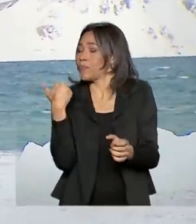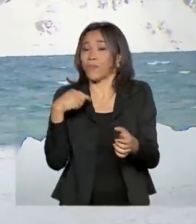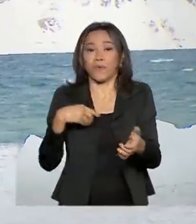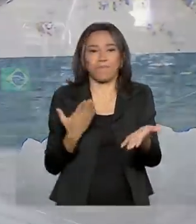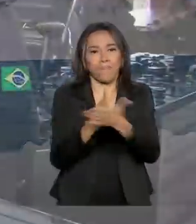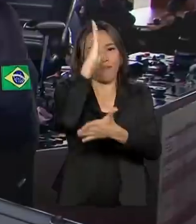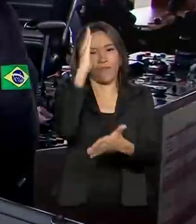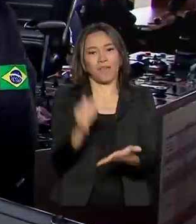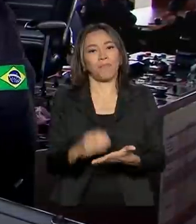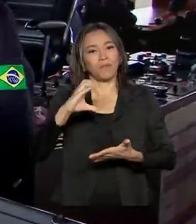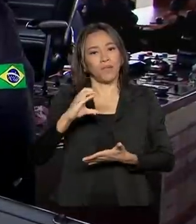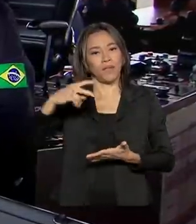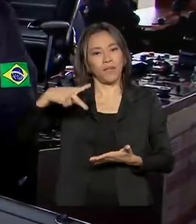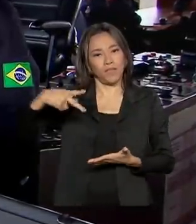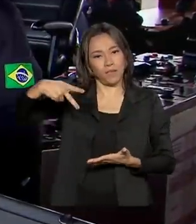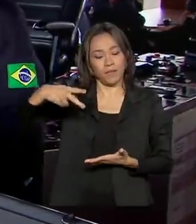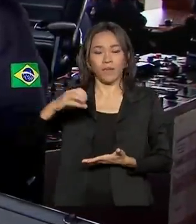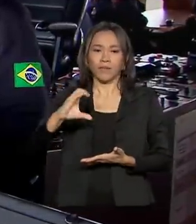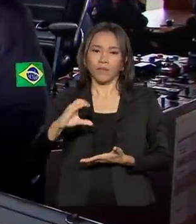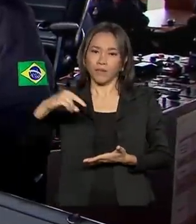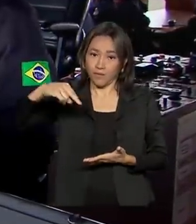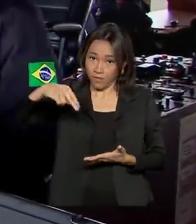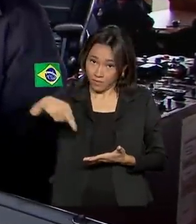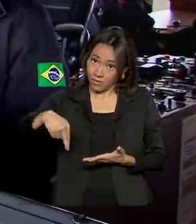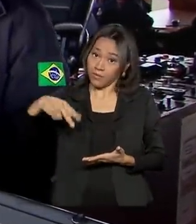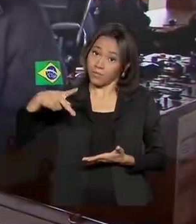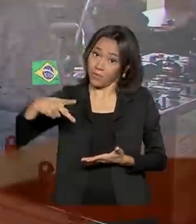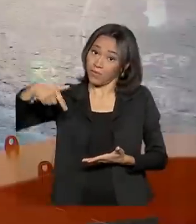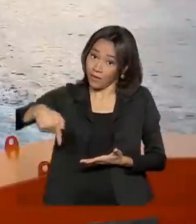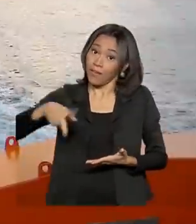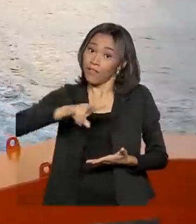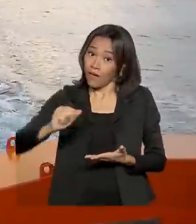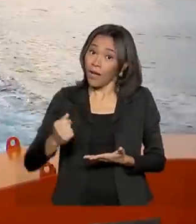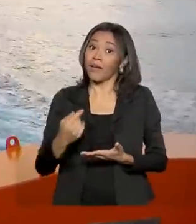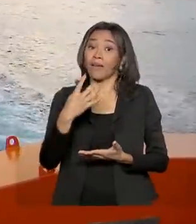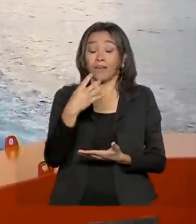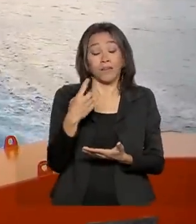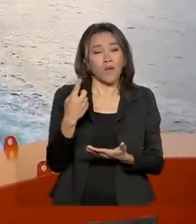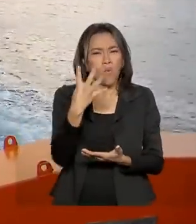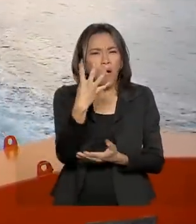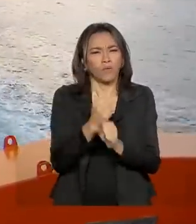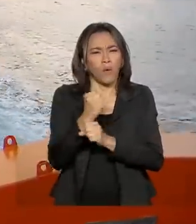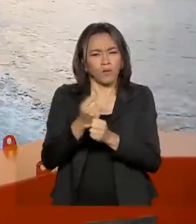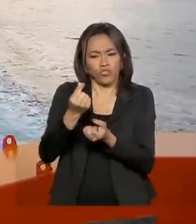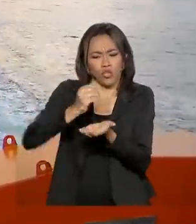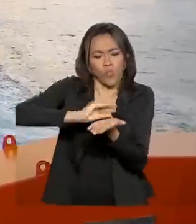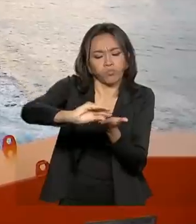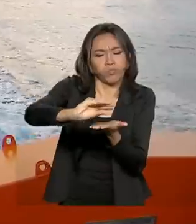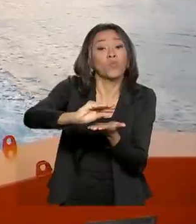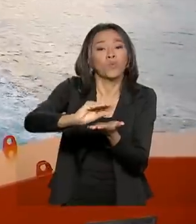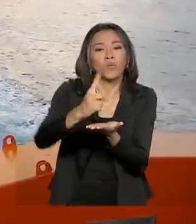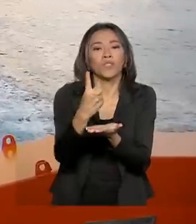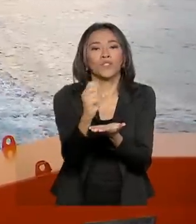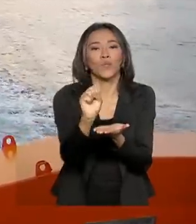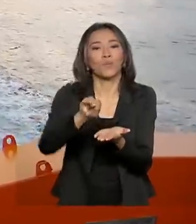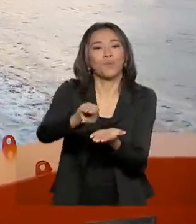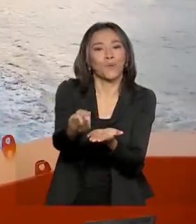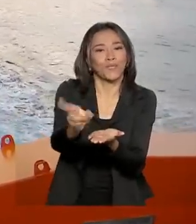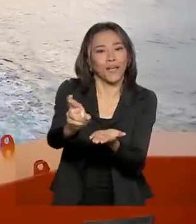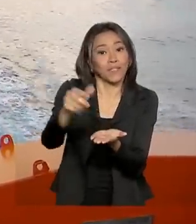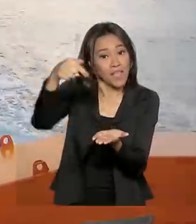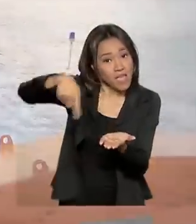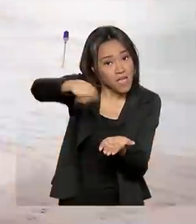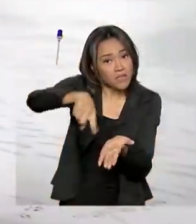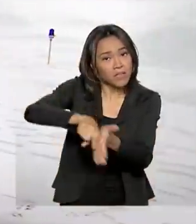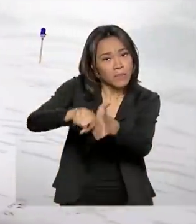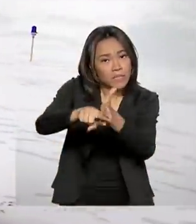pelo CNPq. E nos próximos quatro anos vão receber um financiamento de 18 milhões de reais. estudos que vão